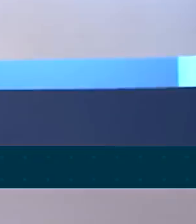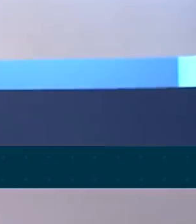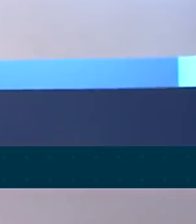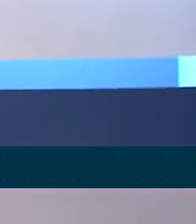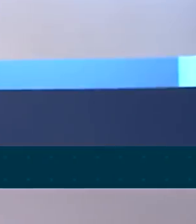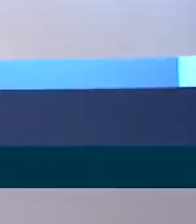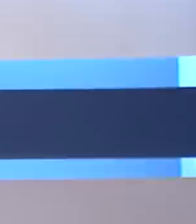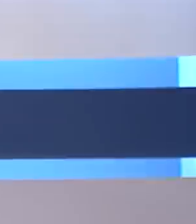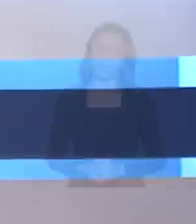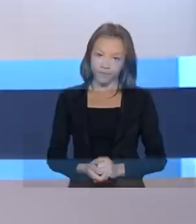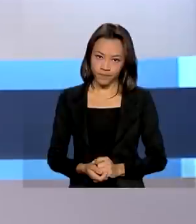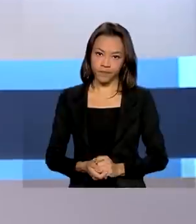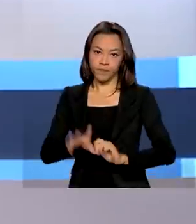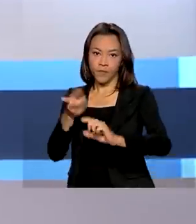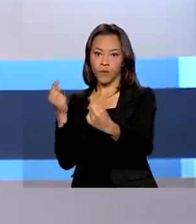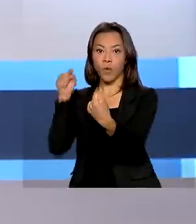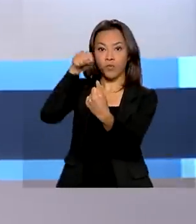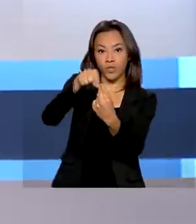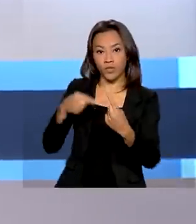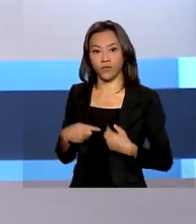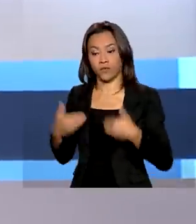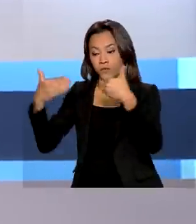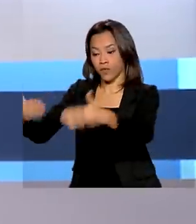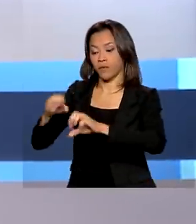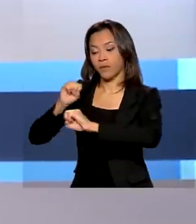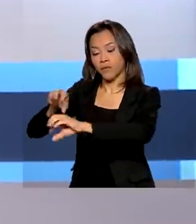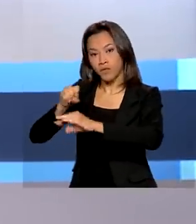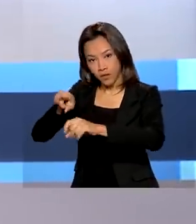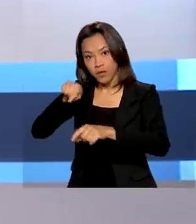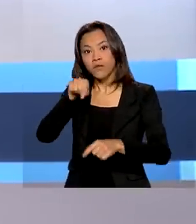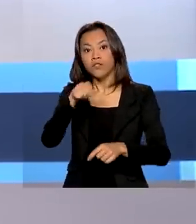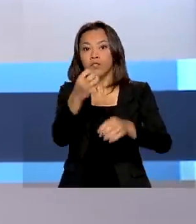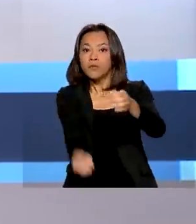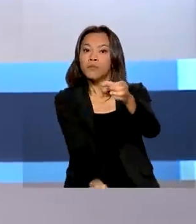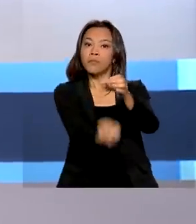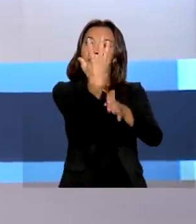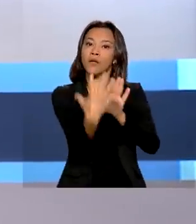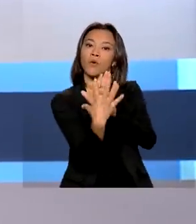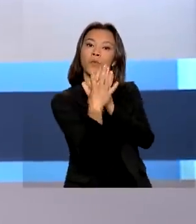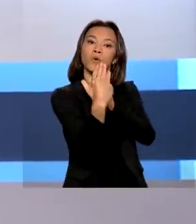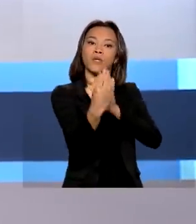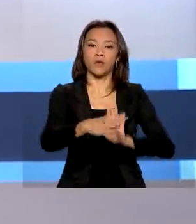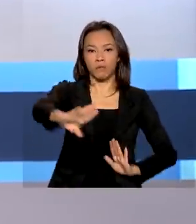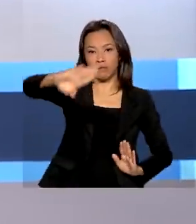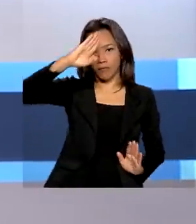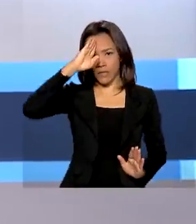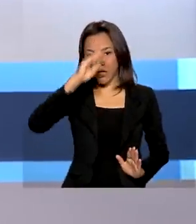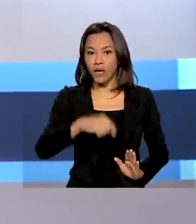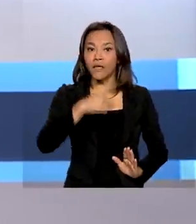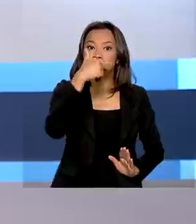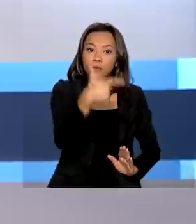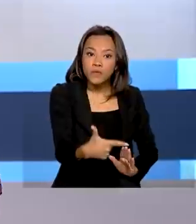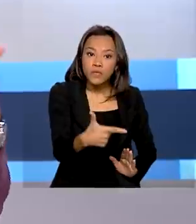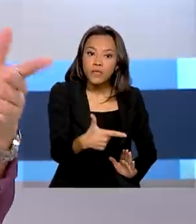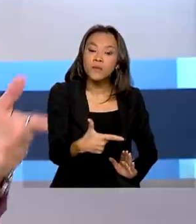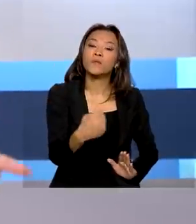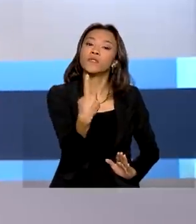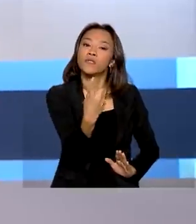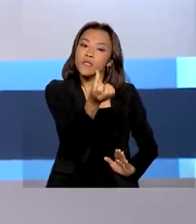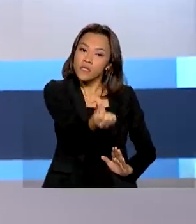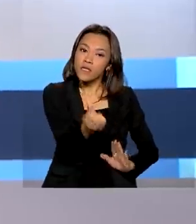A meta do Ministério da Educação de implantar o modelo cívico-militar em 216 escolas até